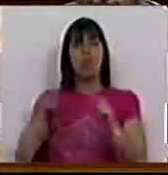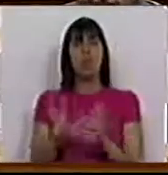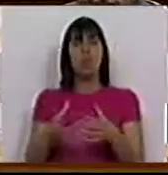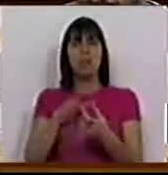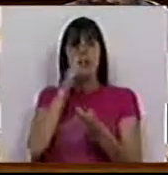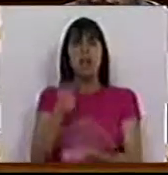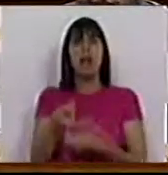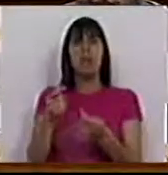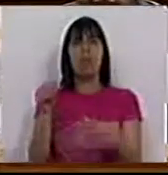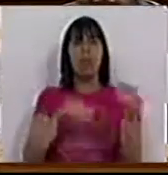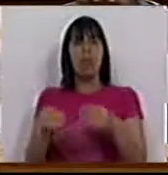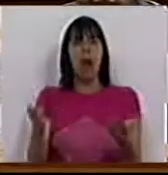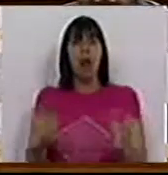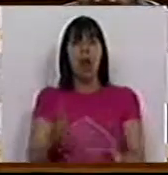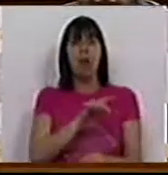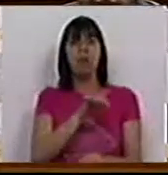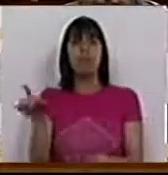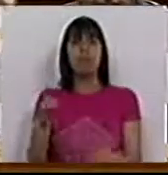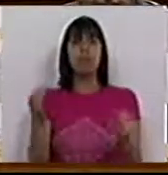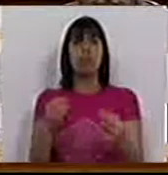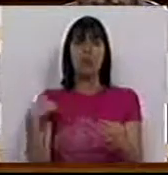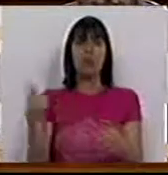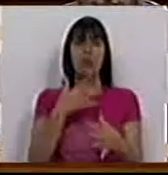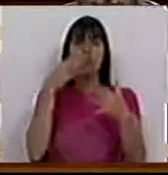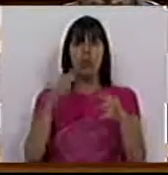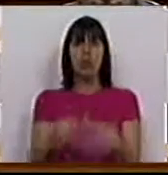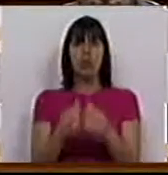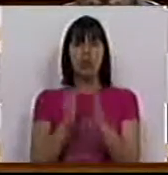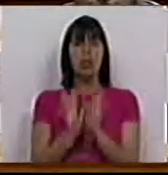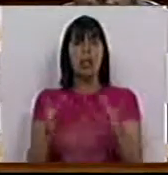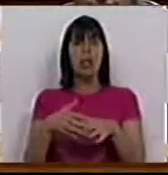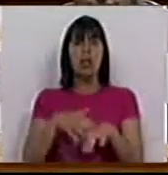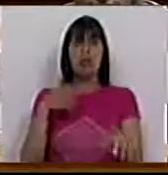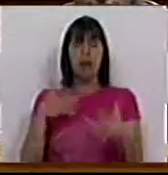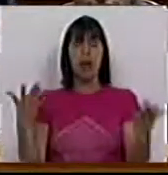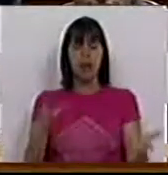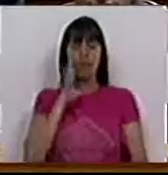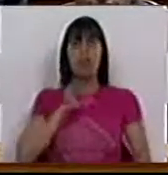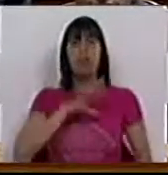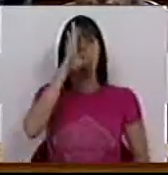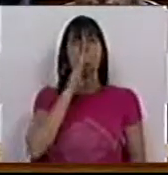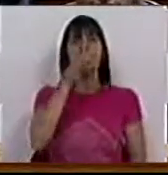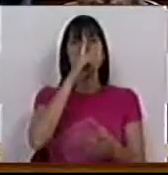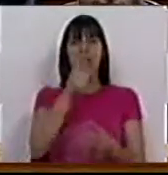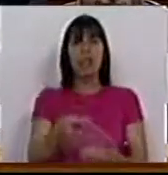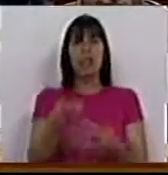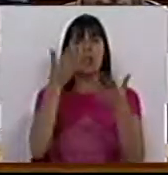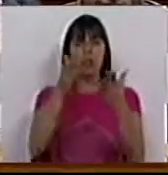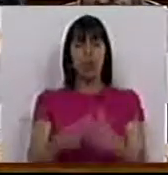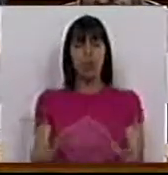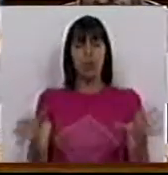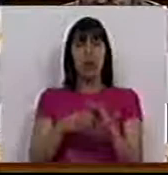a Comissão de Agricultura sem votação, que conquistou a unanimidade de todas as bancadas. Sra. Ministra da Agricultura,